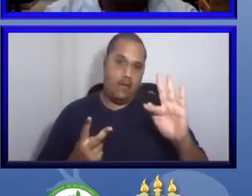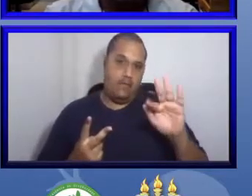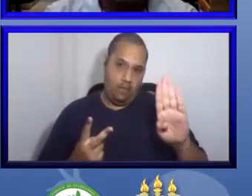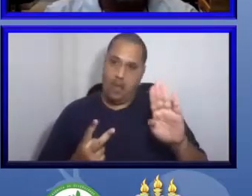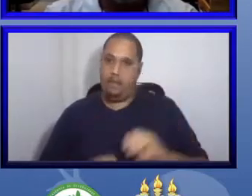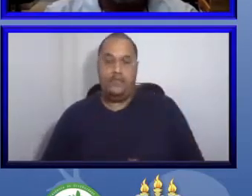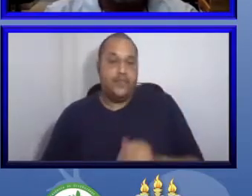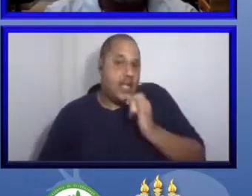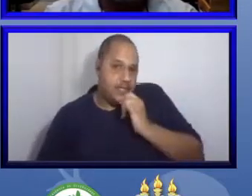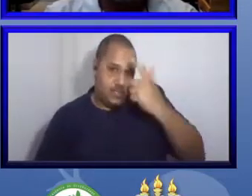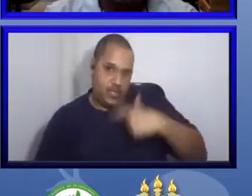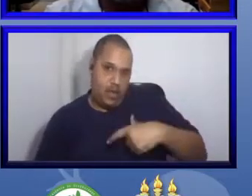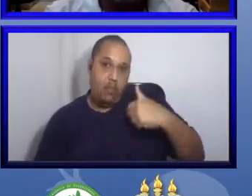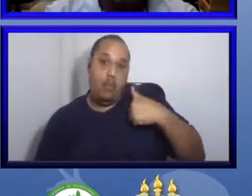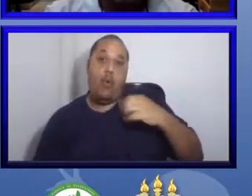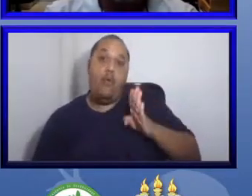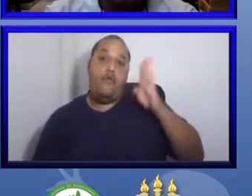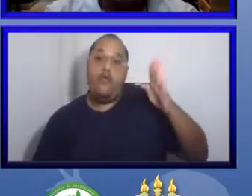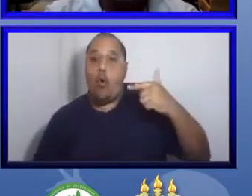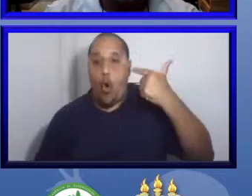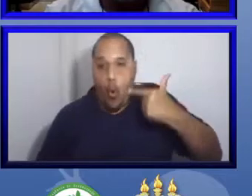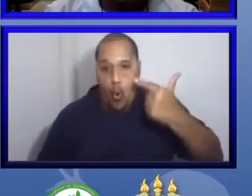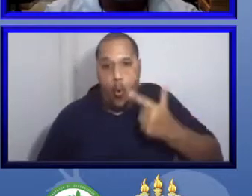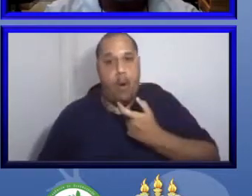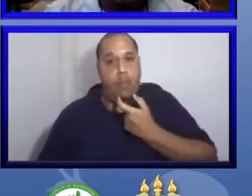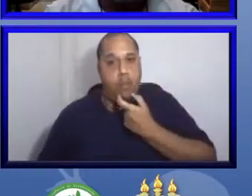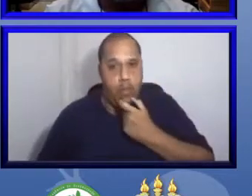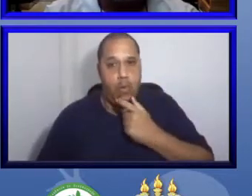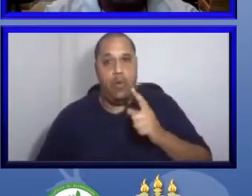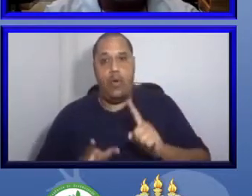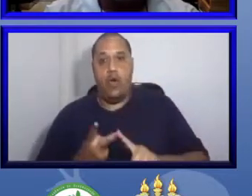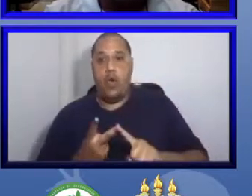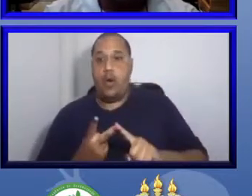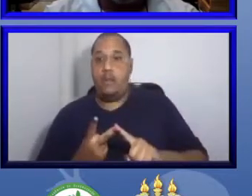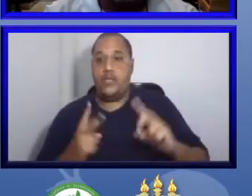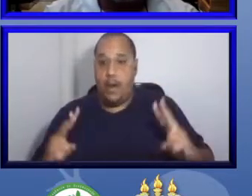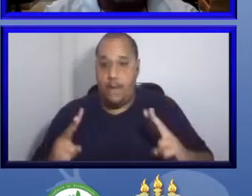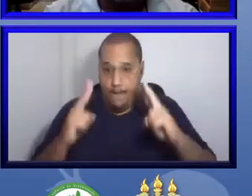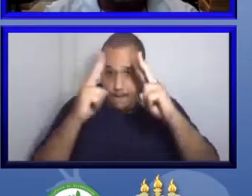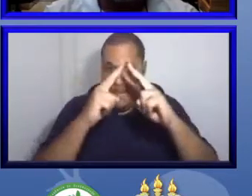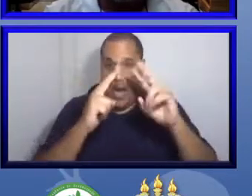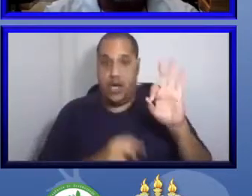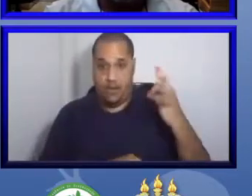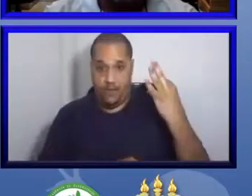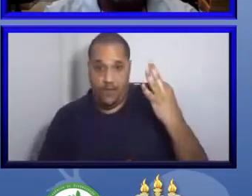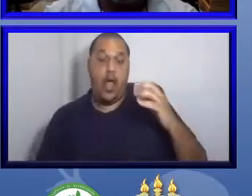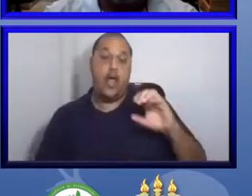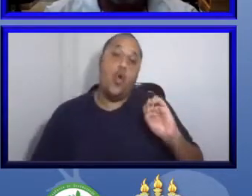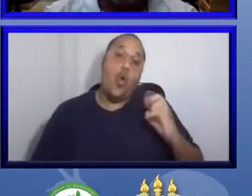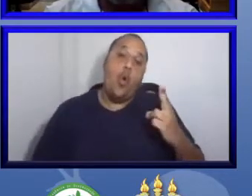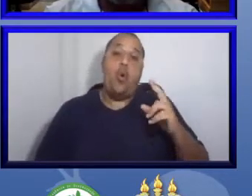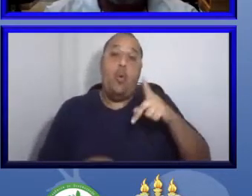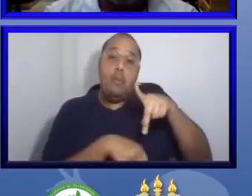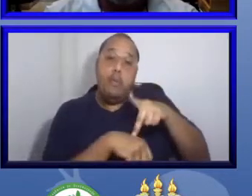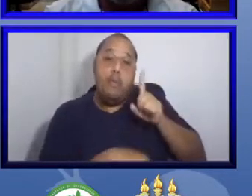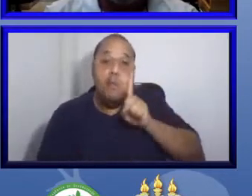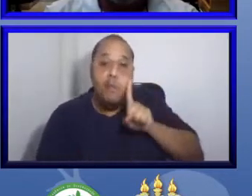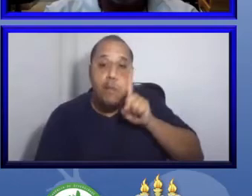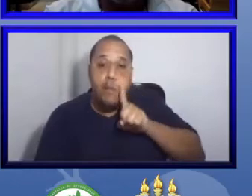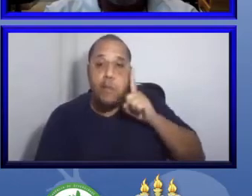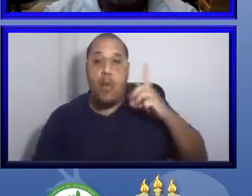Paris, vou para Washington e busco lá o máximo de informações possíveis.